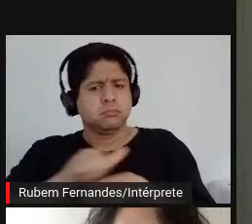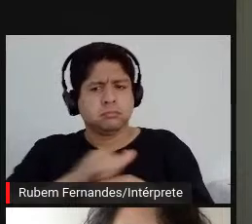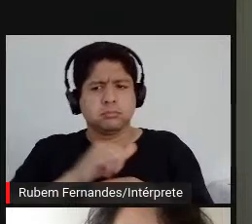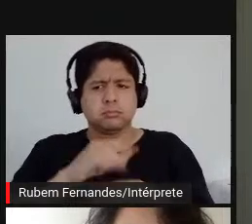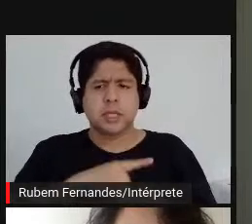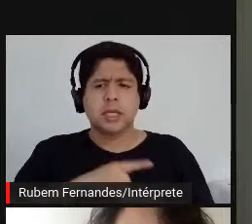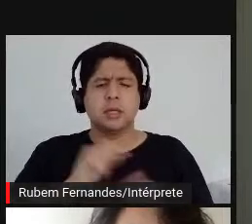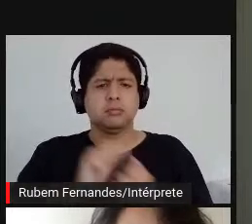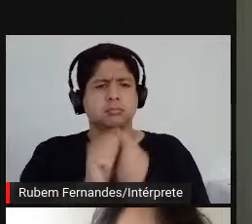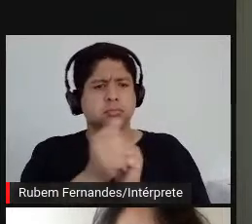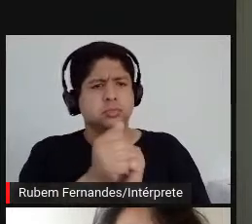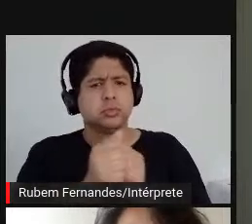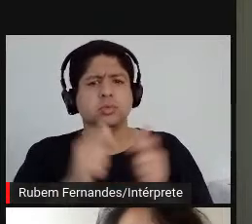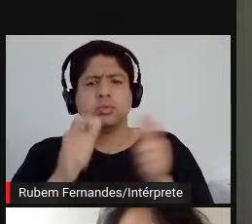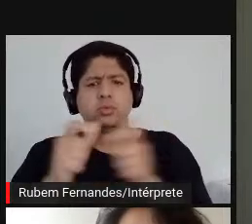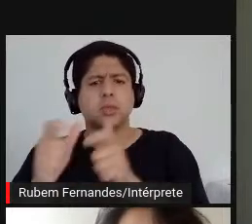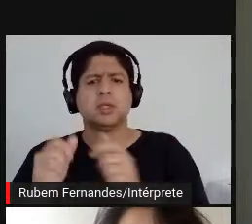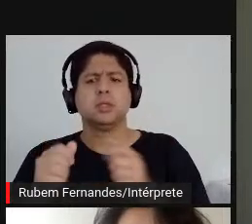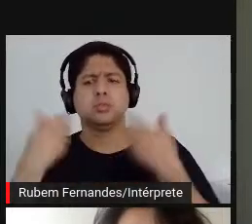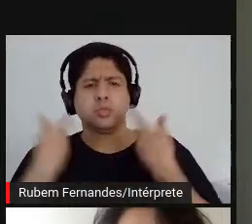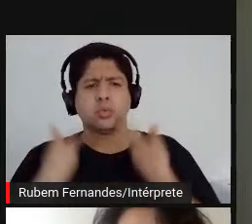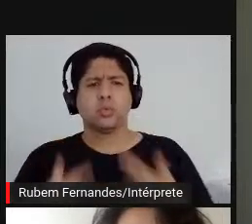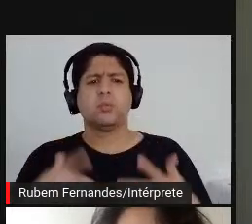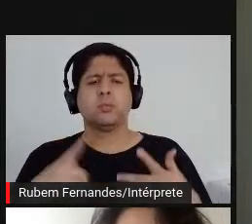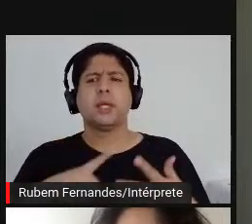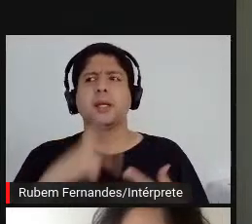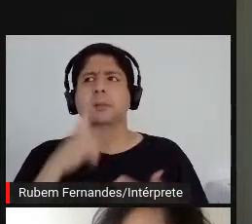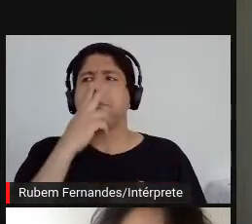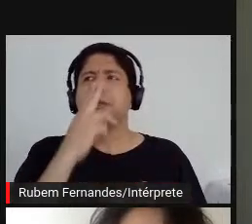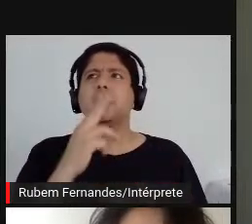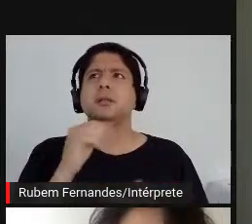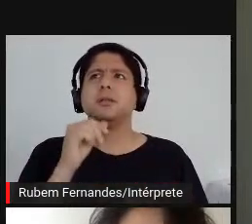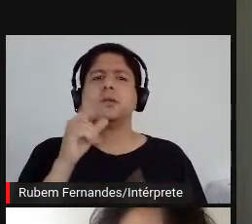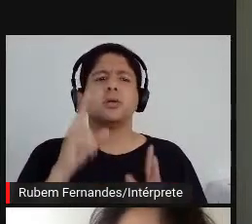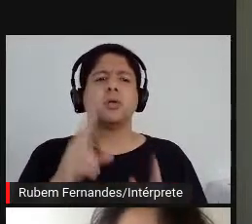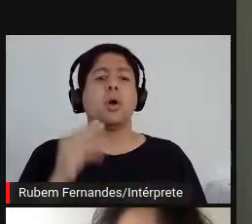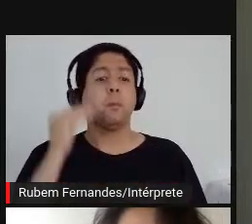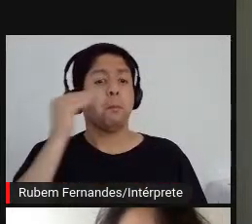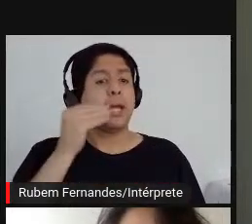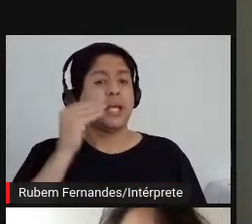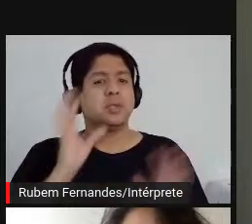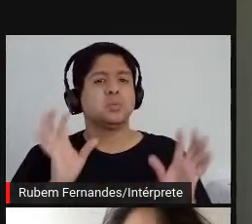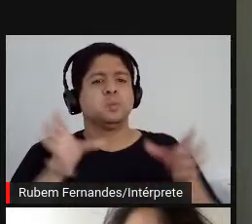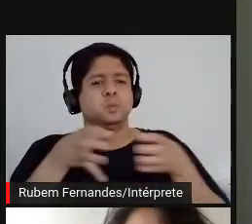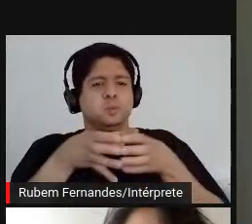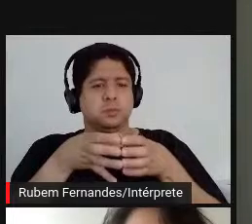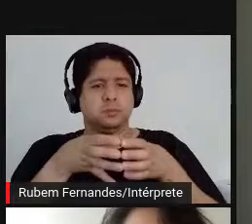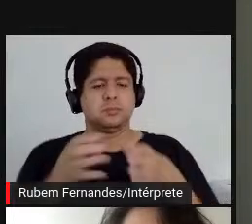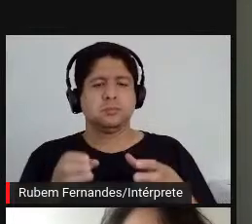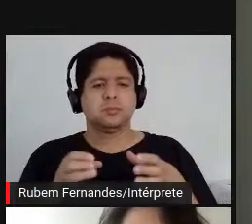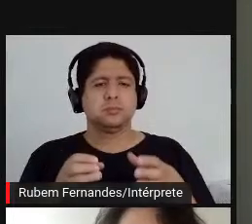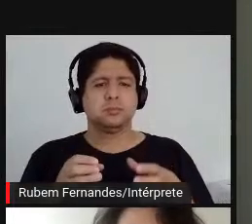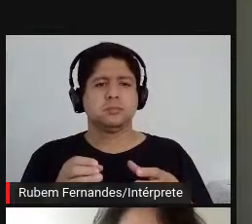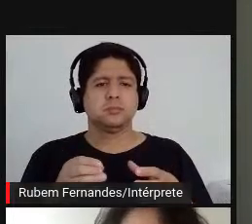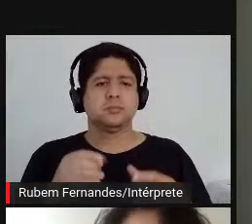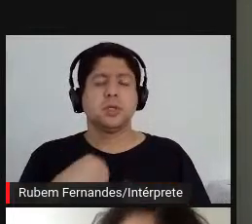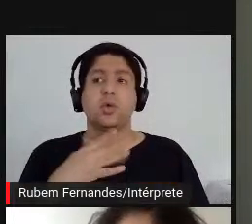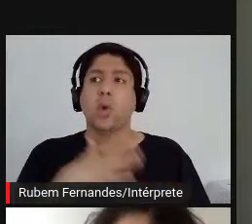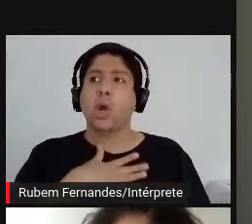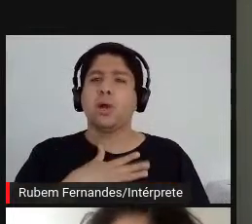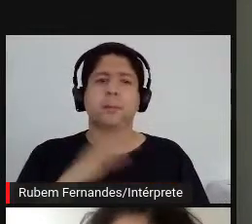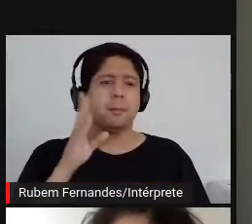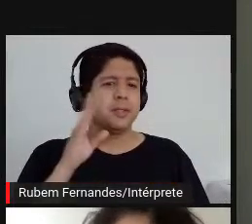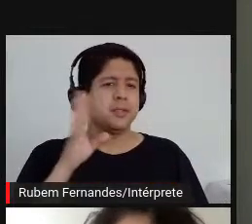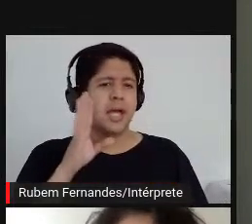no espaço expositivo, elas se tornavam experiências coletivas. Então, eu gosto de pensar nessa